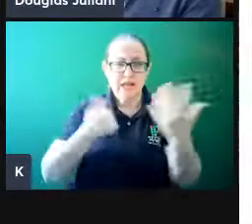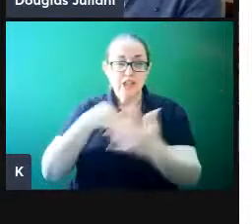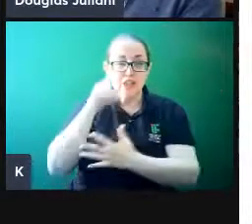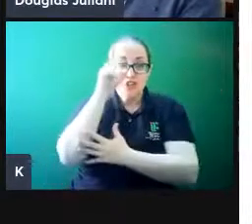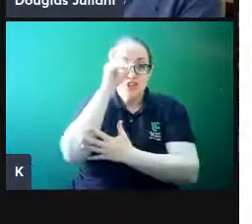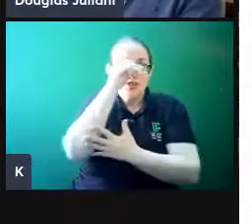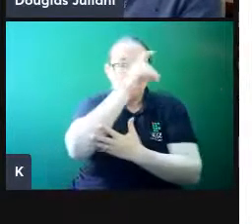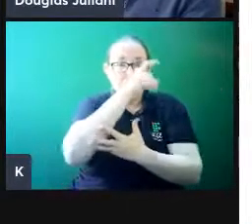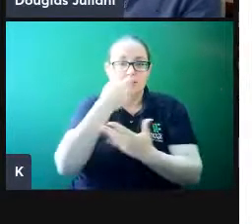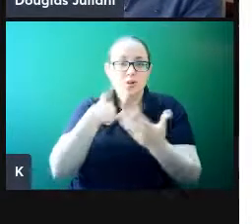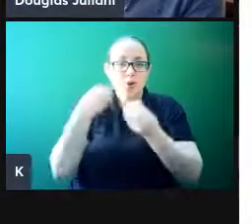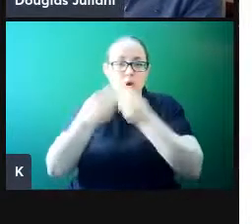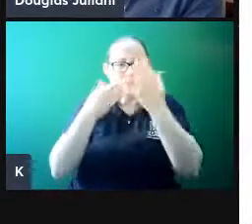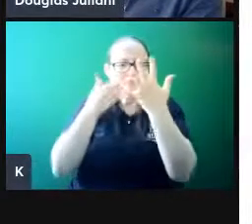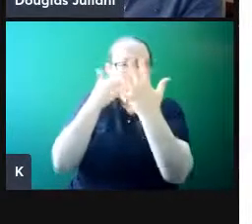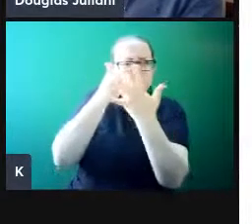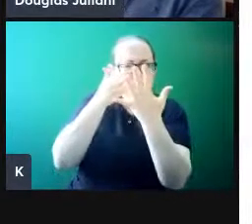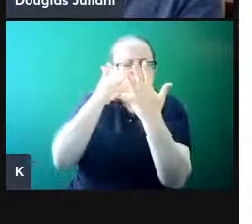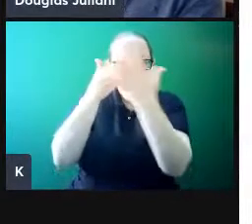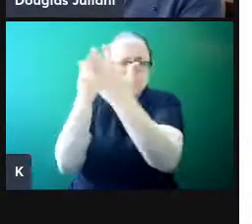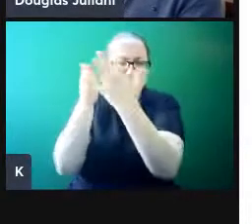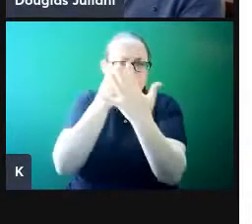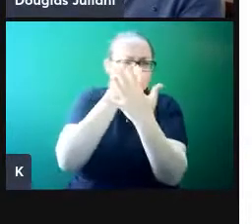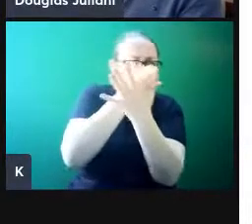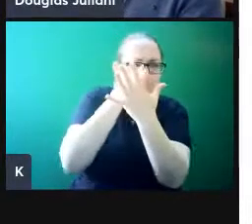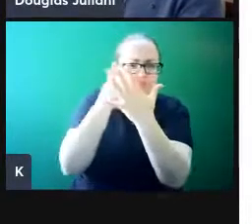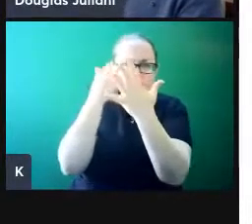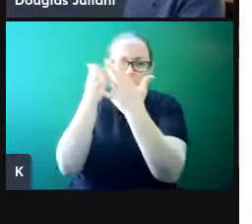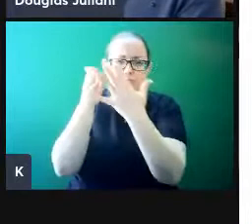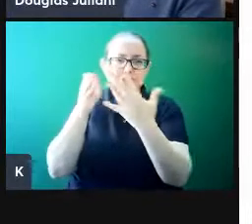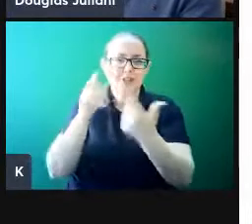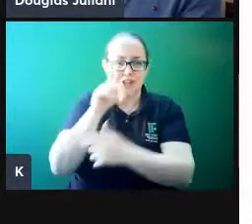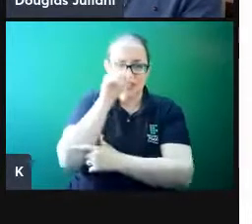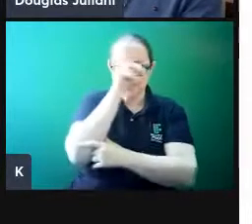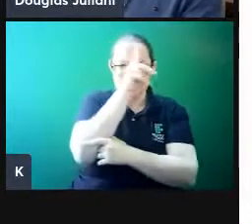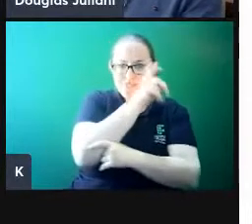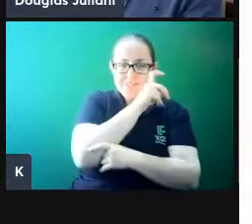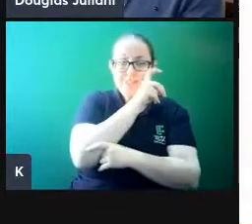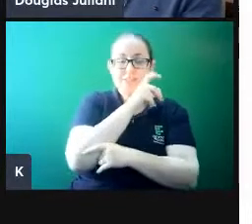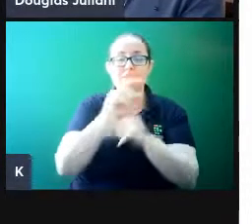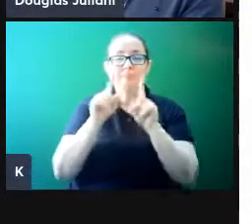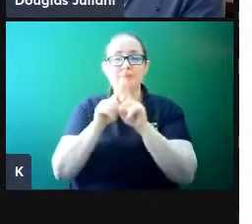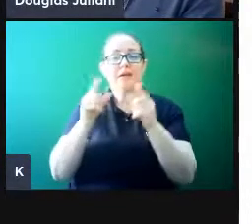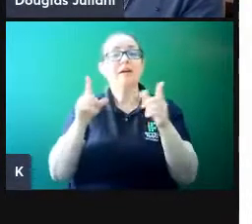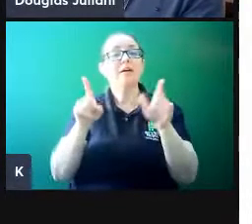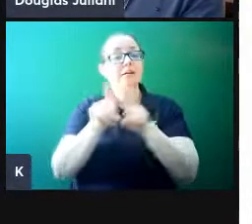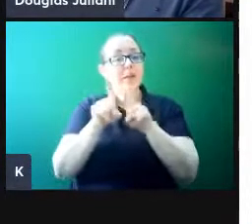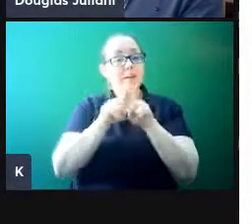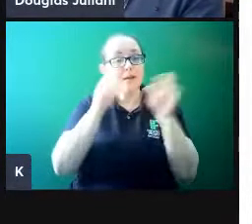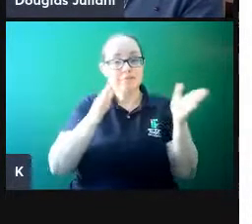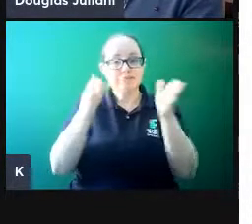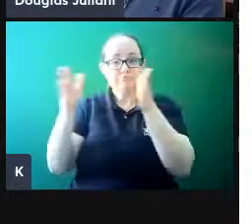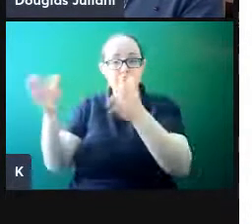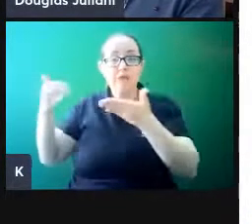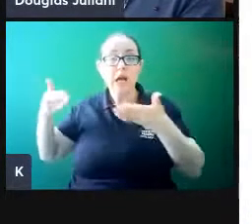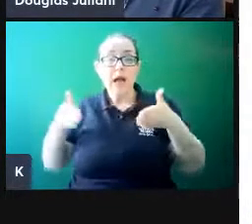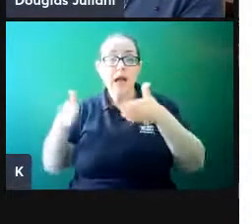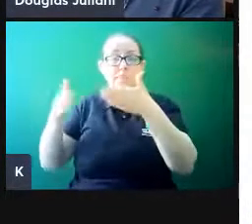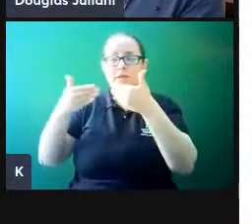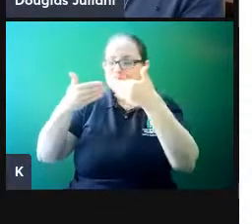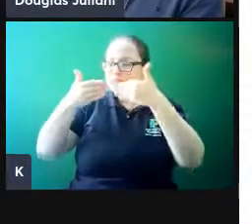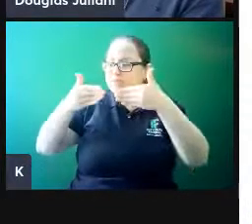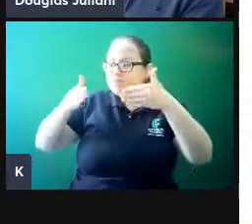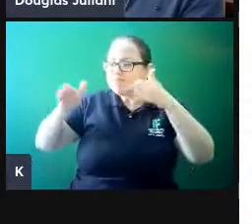acessar essa memória dentro do meu cérebro posteriormente. E também tem a questão das trilhas abertas, que são os caminhos